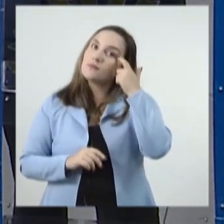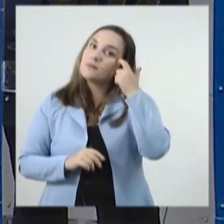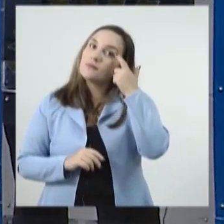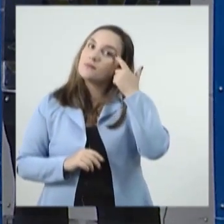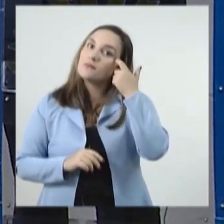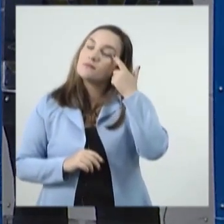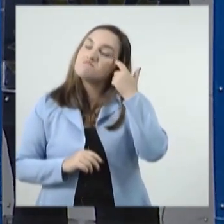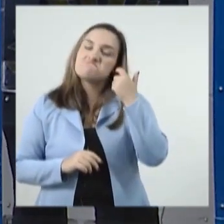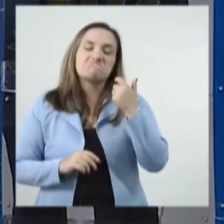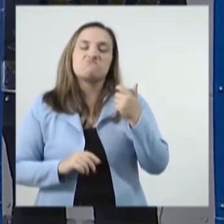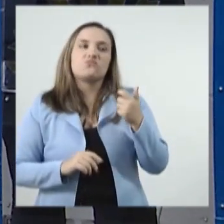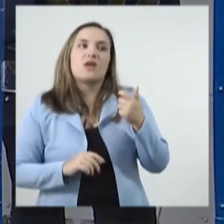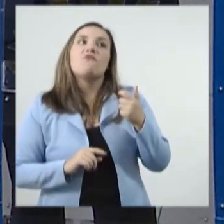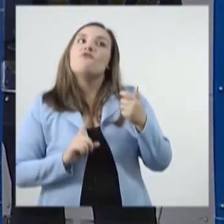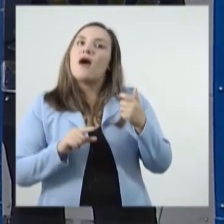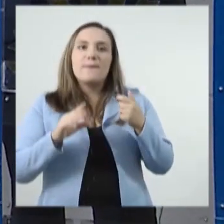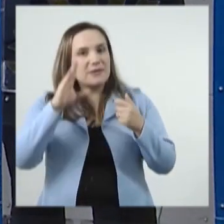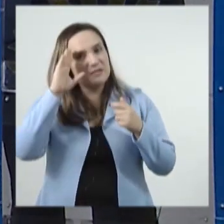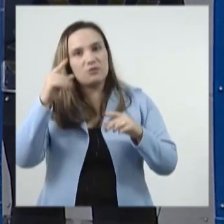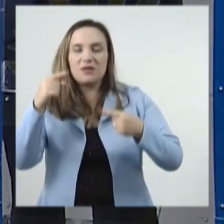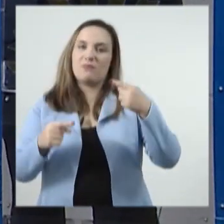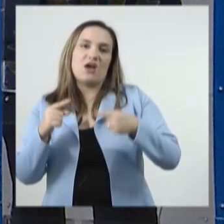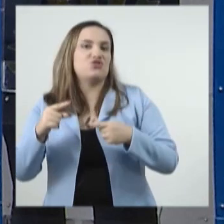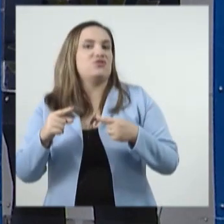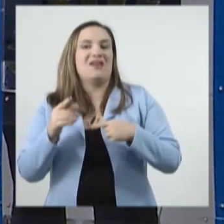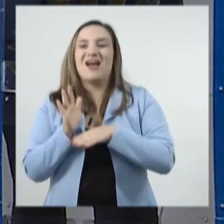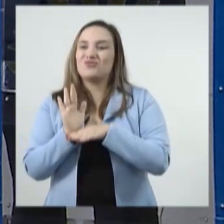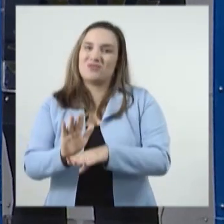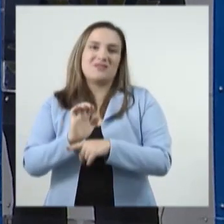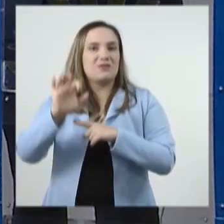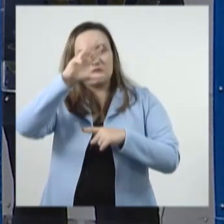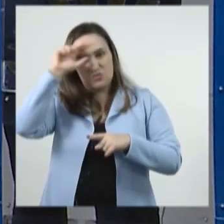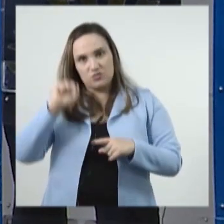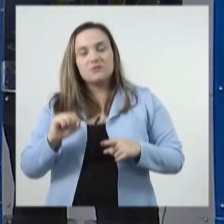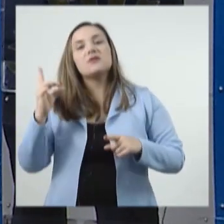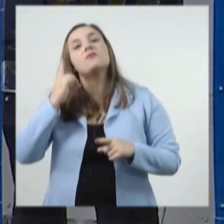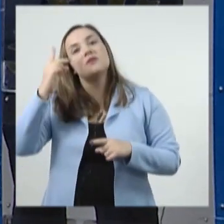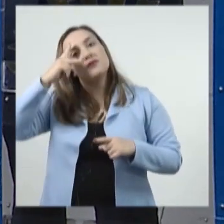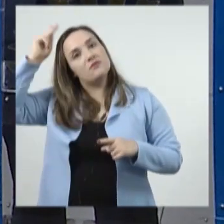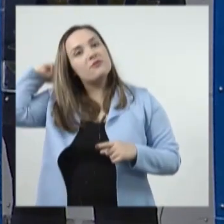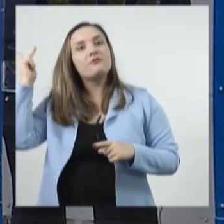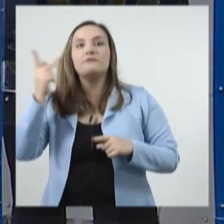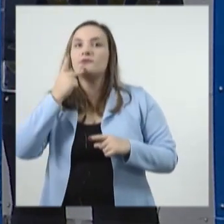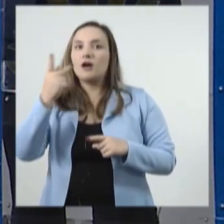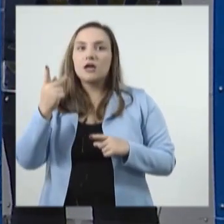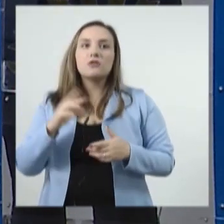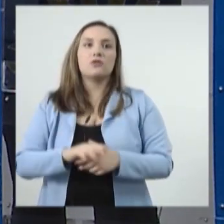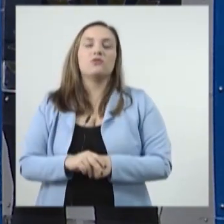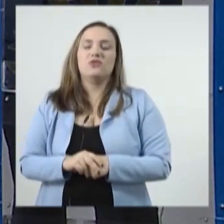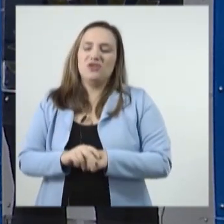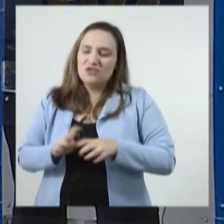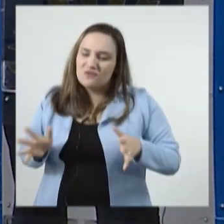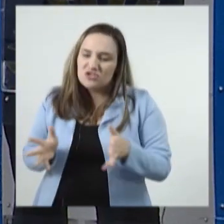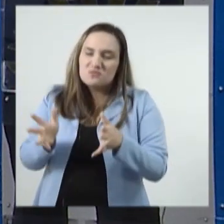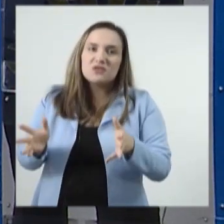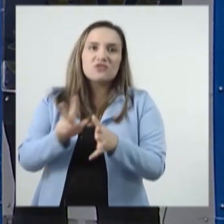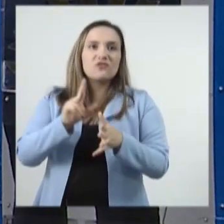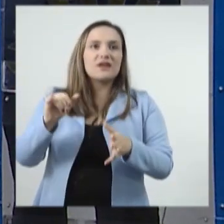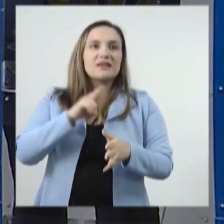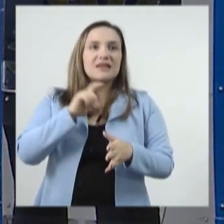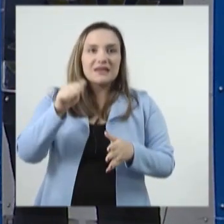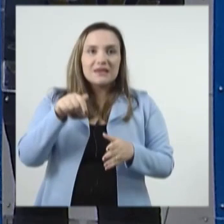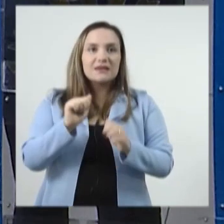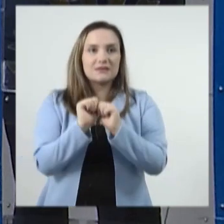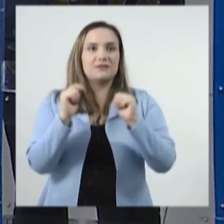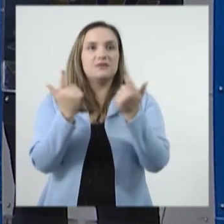interferir no debate do que importa para Mato Grosso do Sul. O deputado Paulo Correia falou sobre os investimentos que ainda estão acontecendo aqui na Casa de